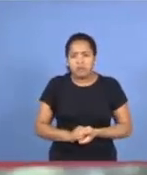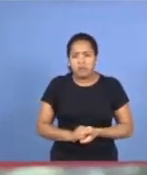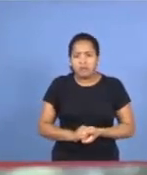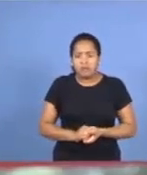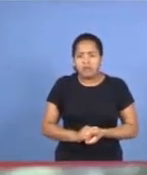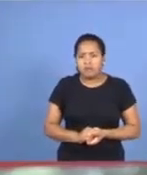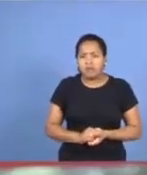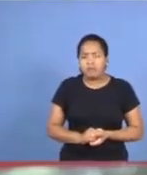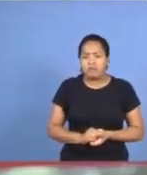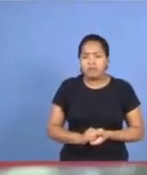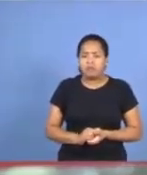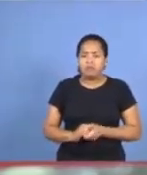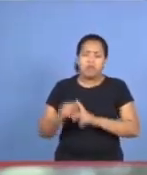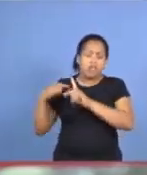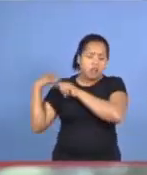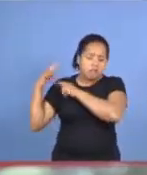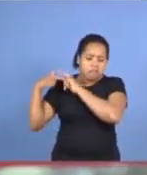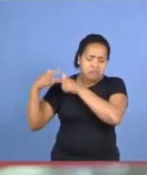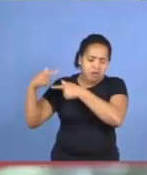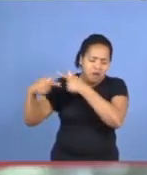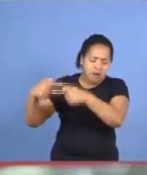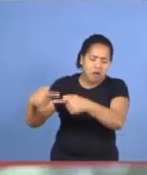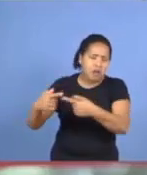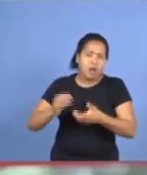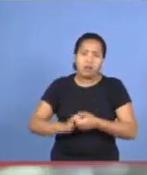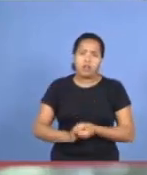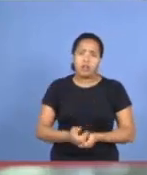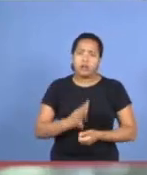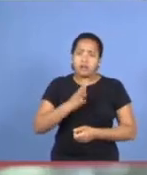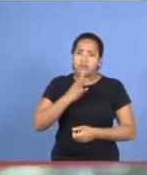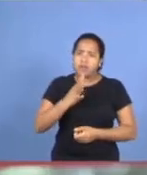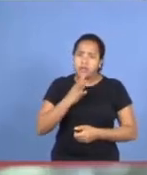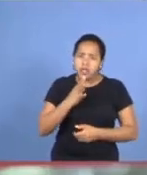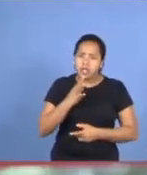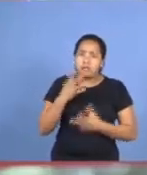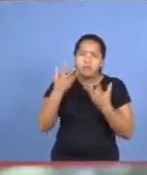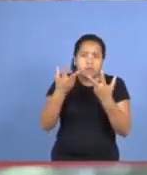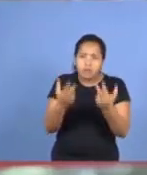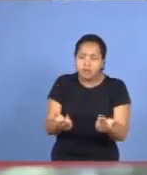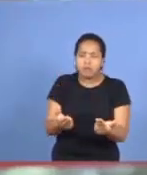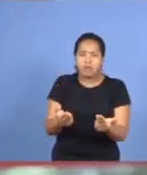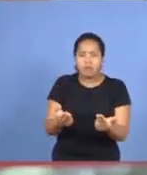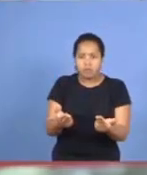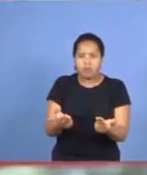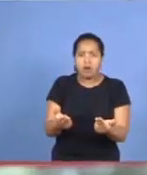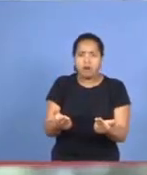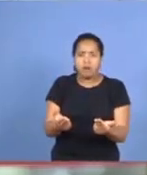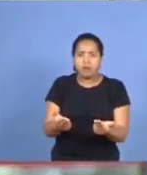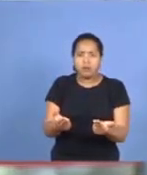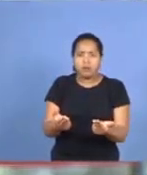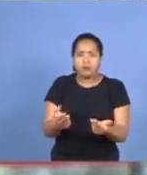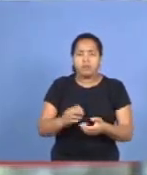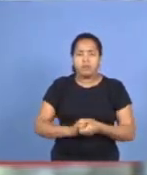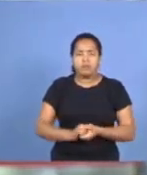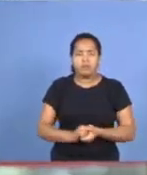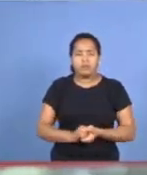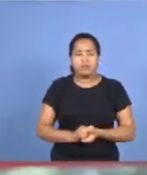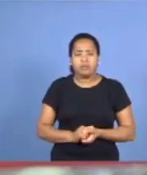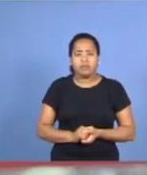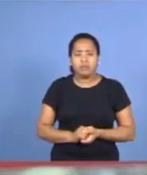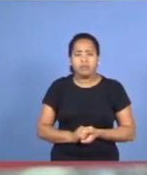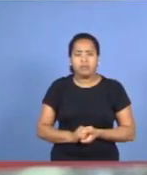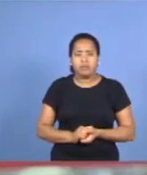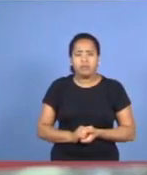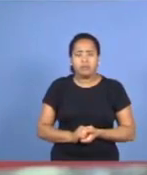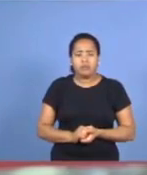Há cinquenta anos nós conhecemos e estamos igualzinho. É como quem morreu, e um